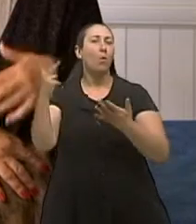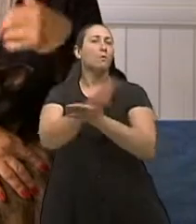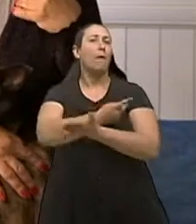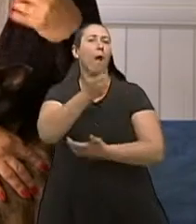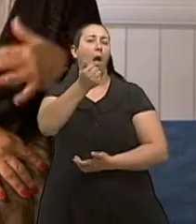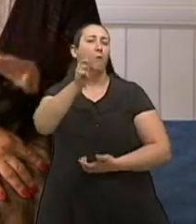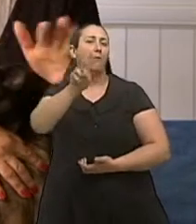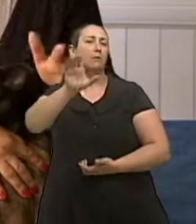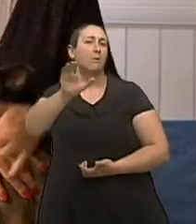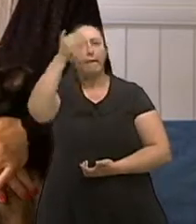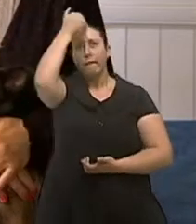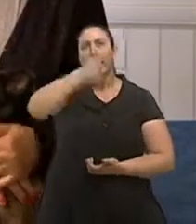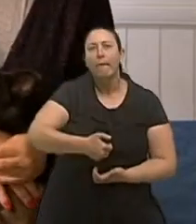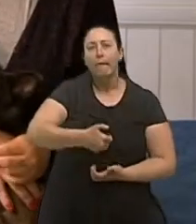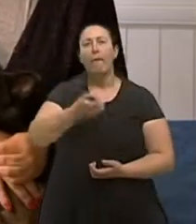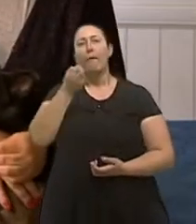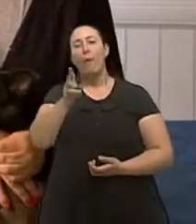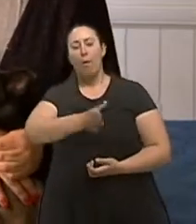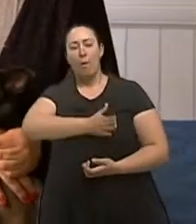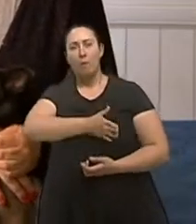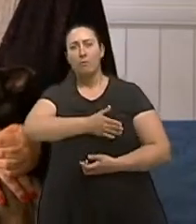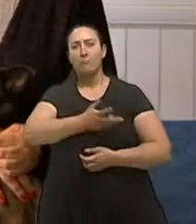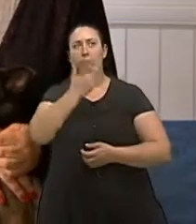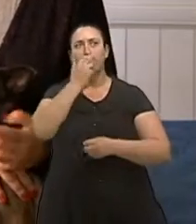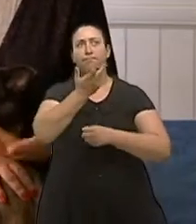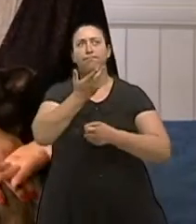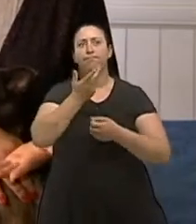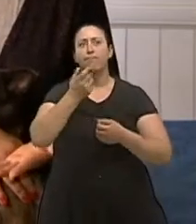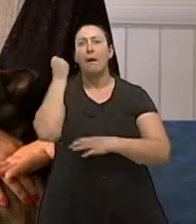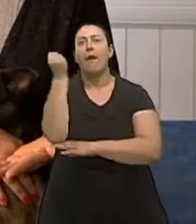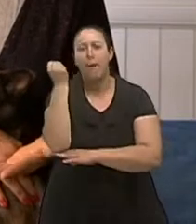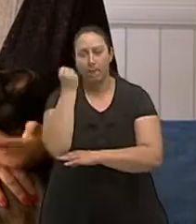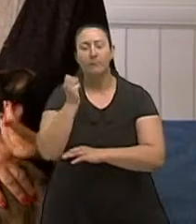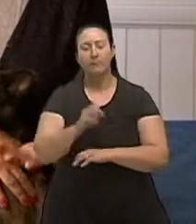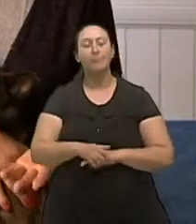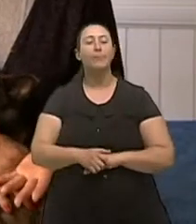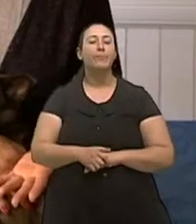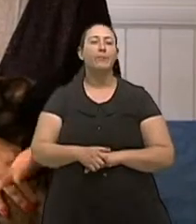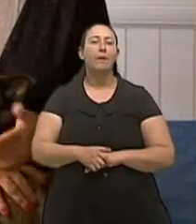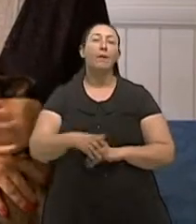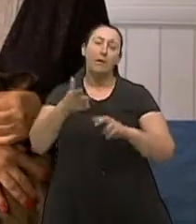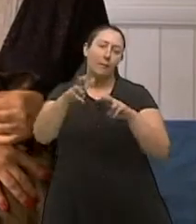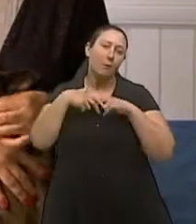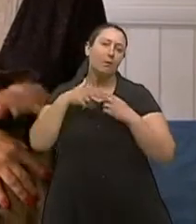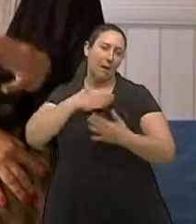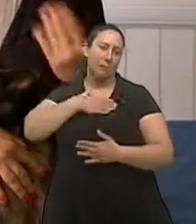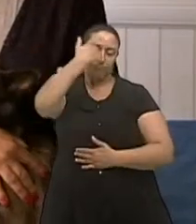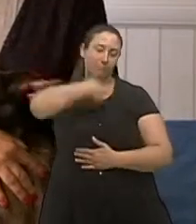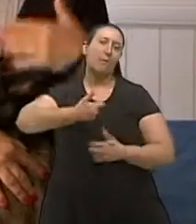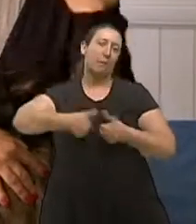ou ter um problema cardiológico mais grave. Associado também ao sobrepeso, na época eu estava